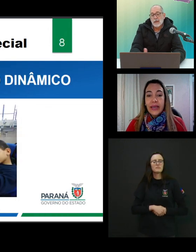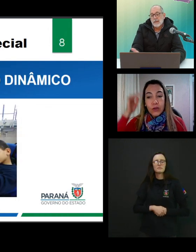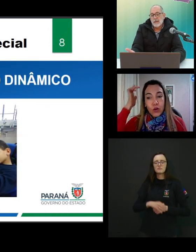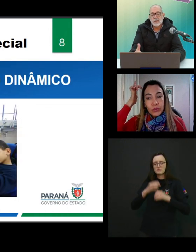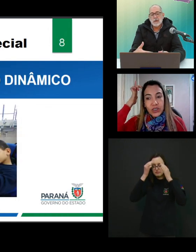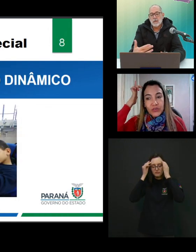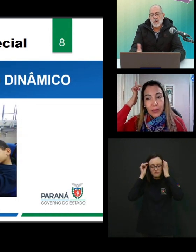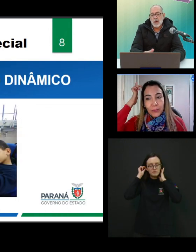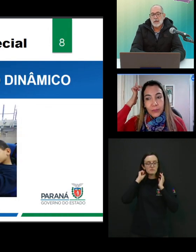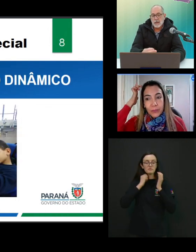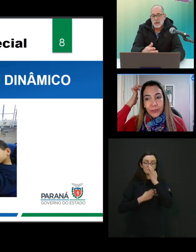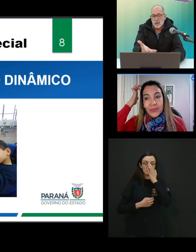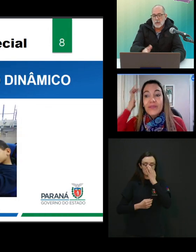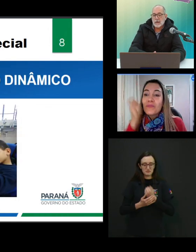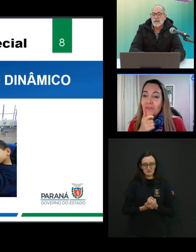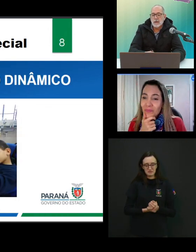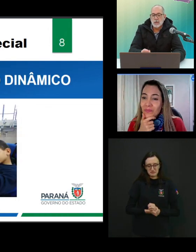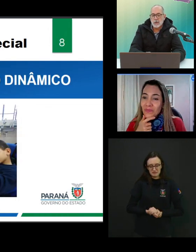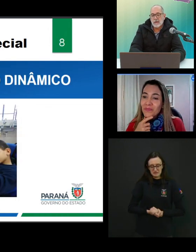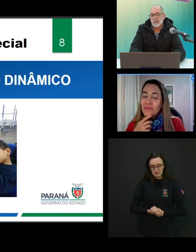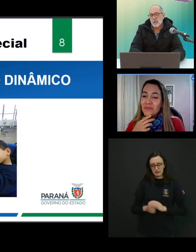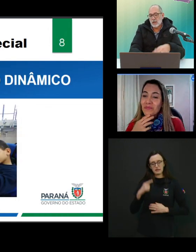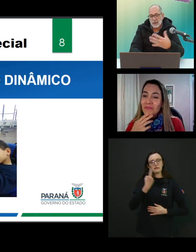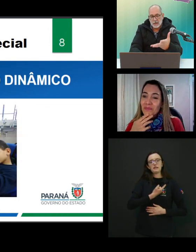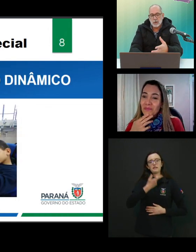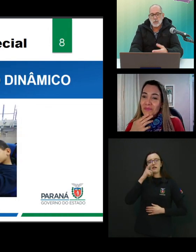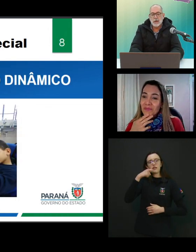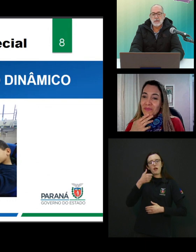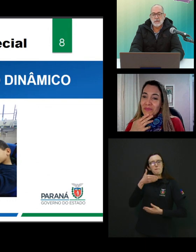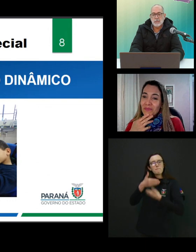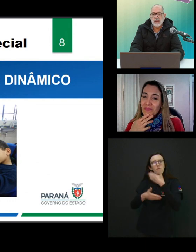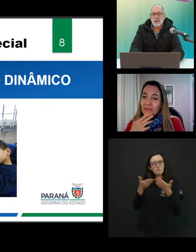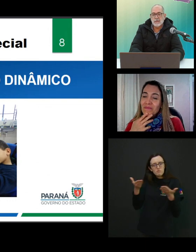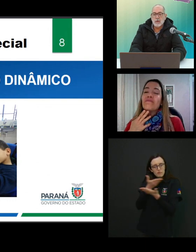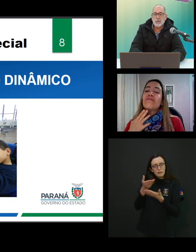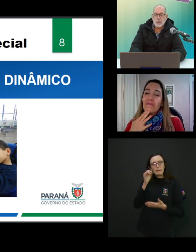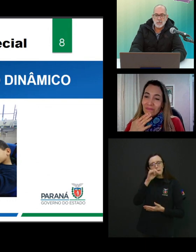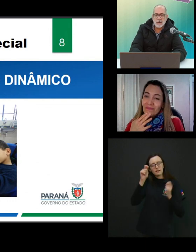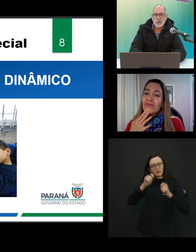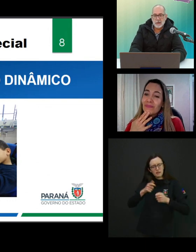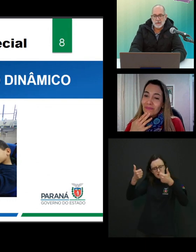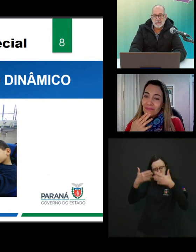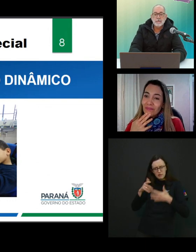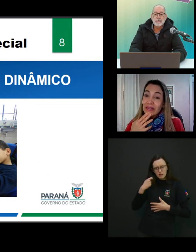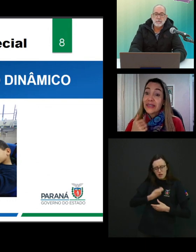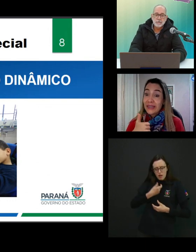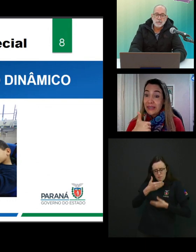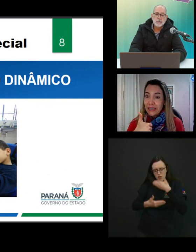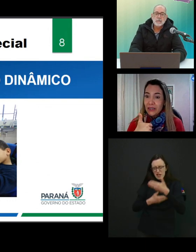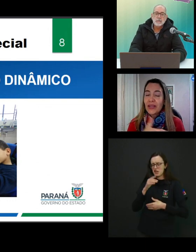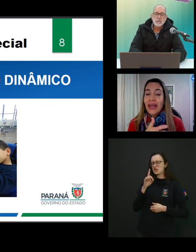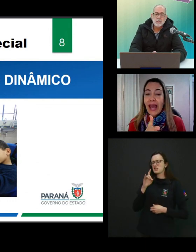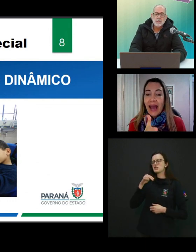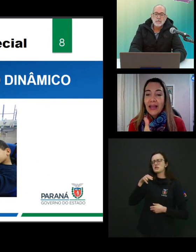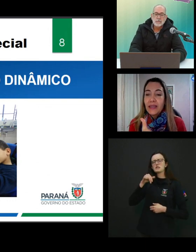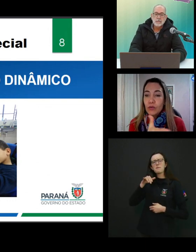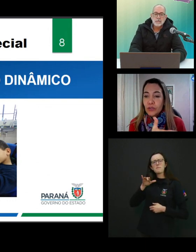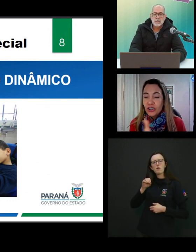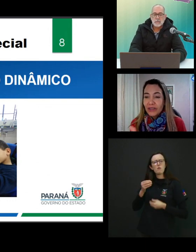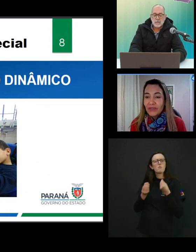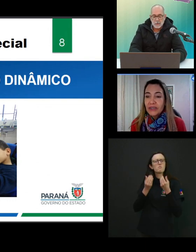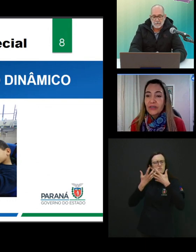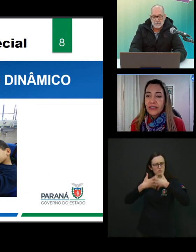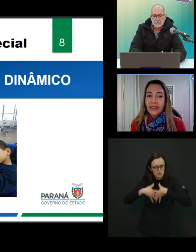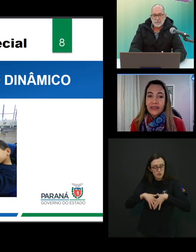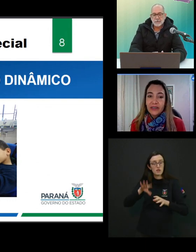Então, ali você coloca, né, a questão do processo dinâmico, né, se você pudesse falar um pouquinho para nós. Sim, aqui